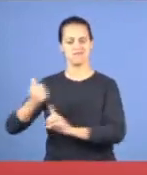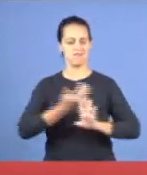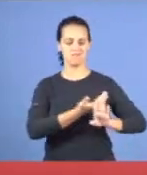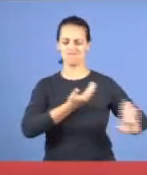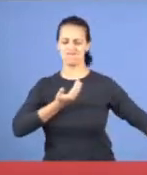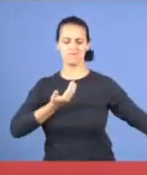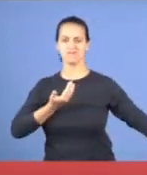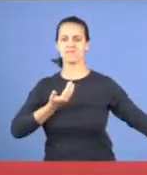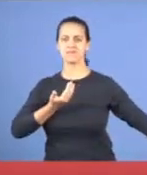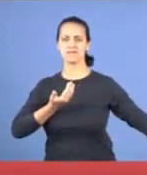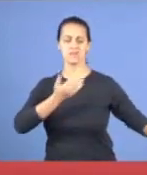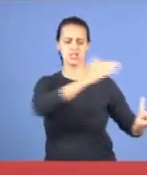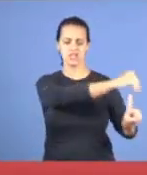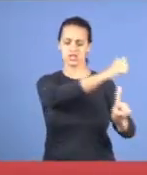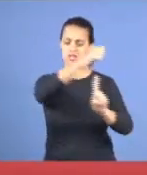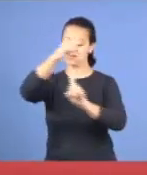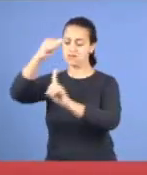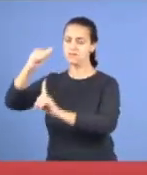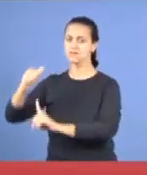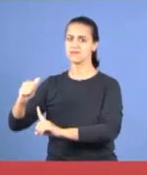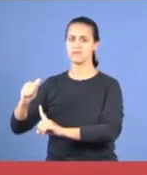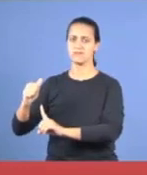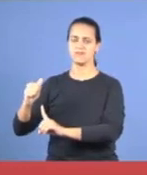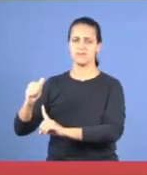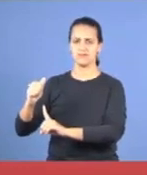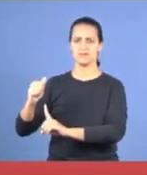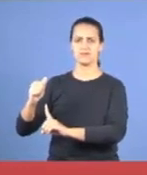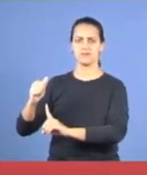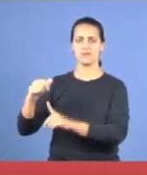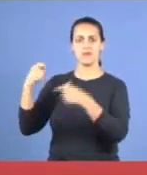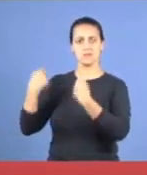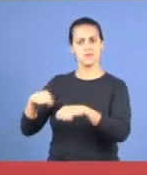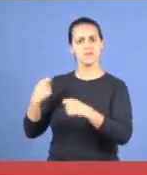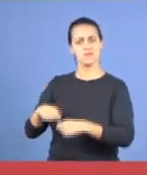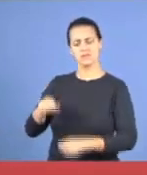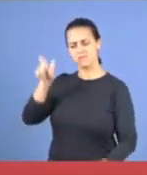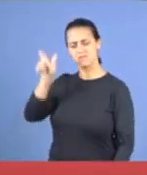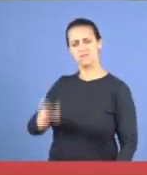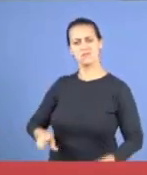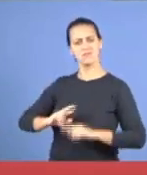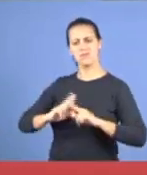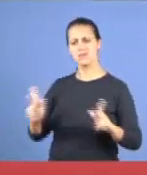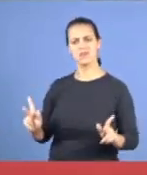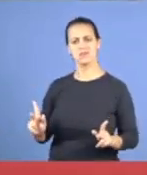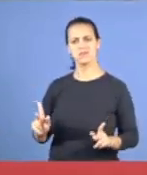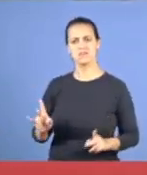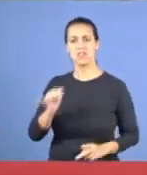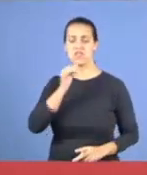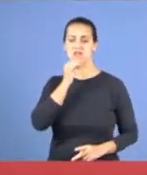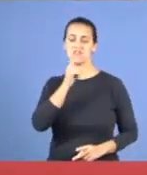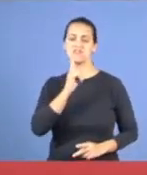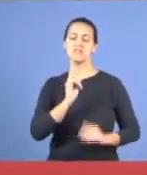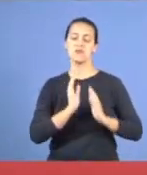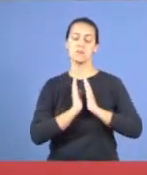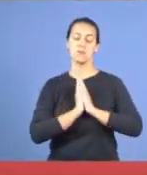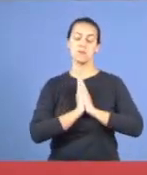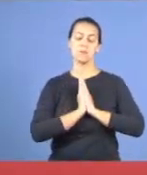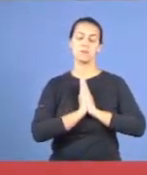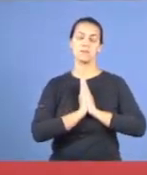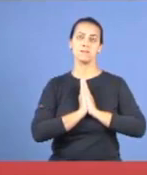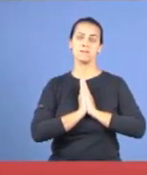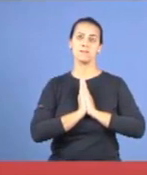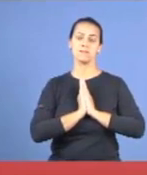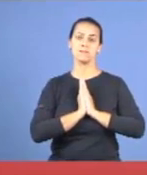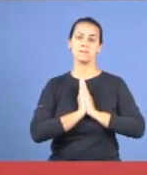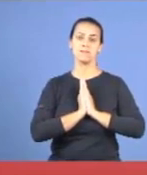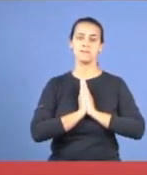nós não estamos, não há exigências, você faz assim, a hora que você falar, bota a mãozinha assim, para dizer que você é crente, você ajoelha